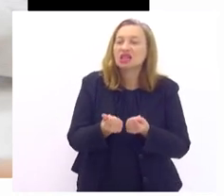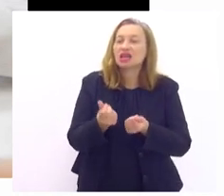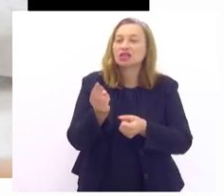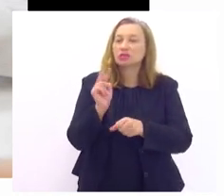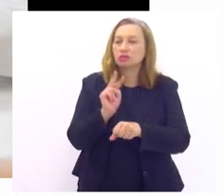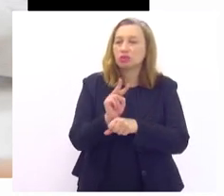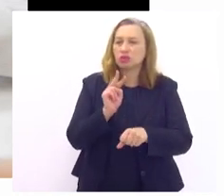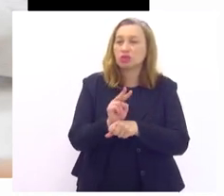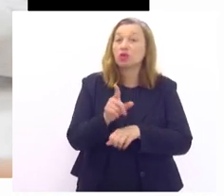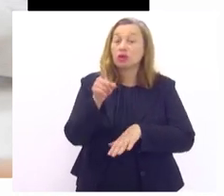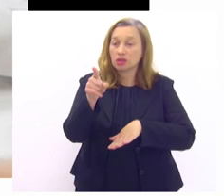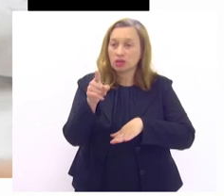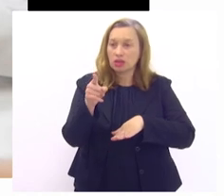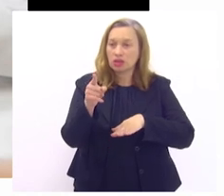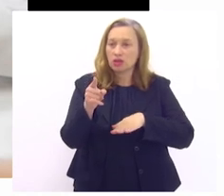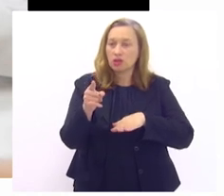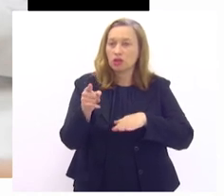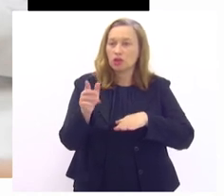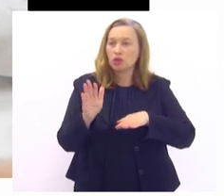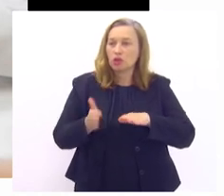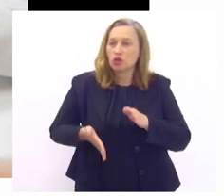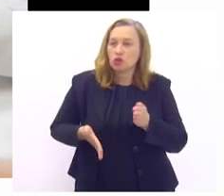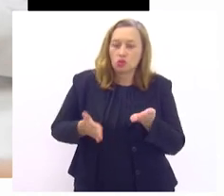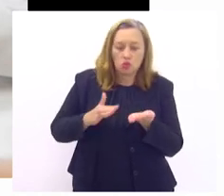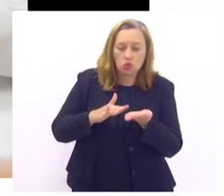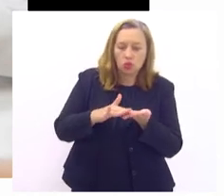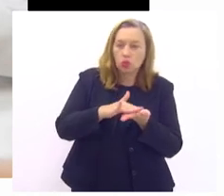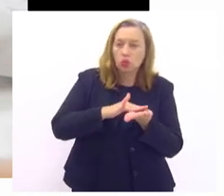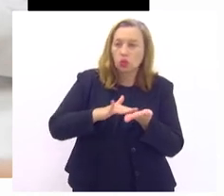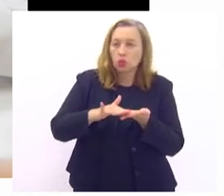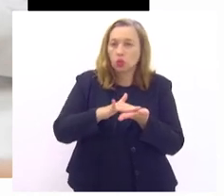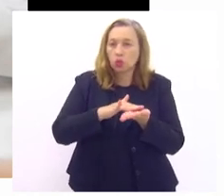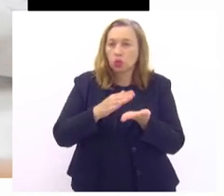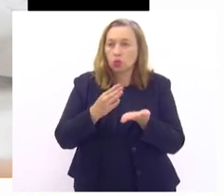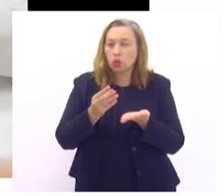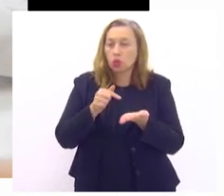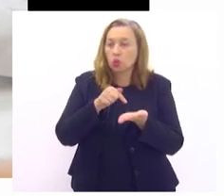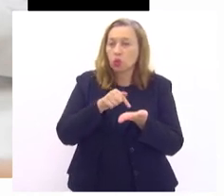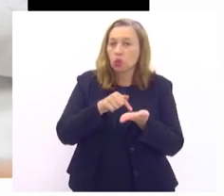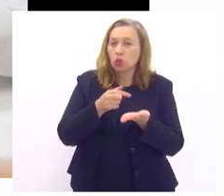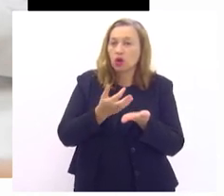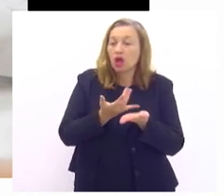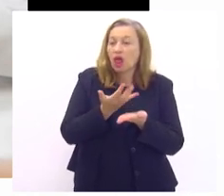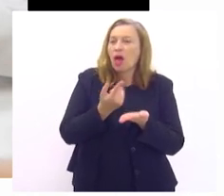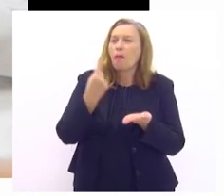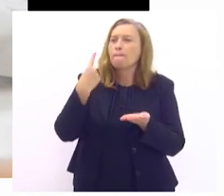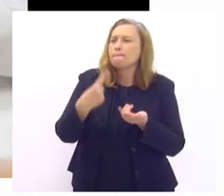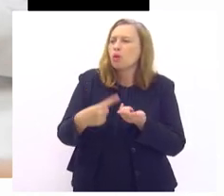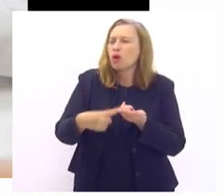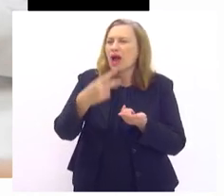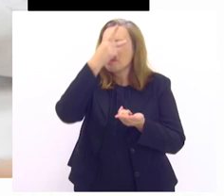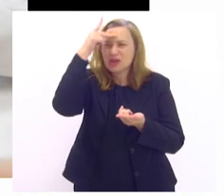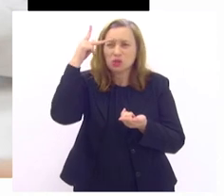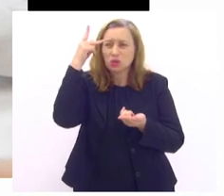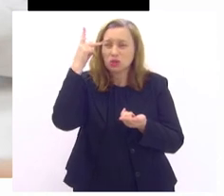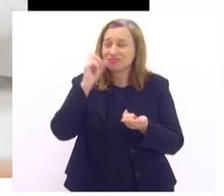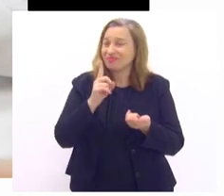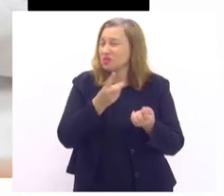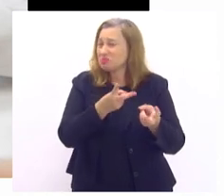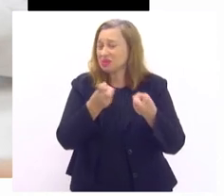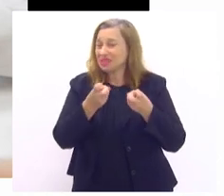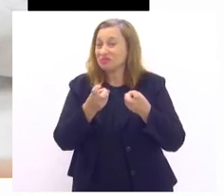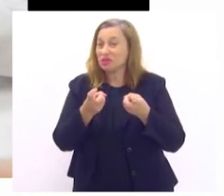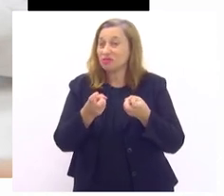então isso aí é uma uma região plantar totalmente queimada porque a pessoa simplesmente não percebeu